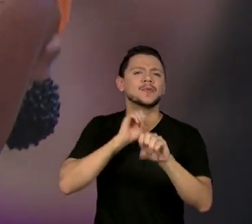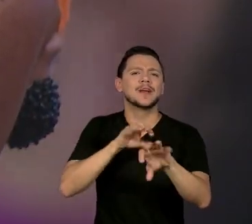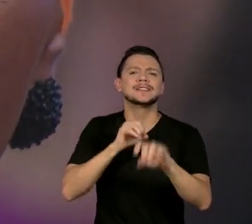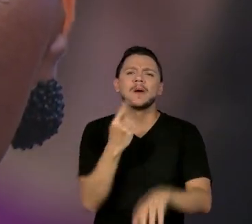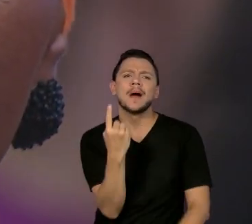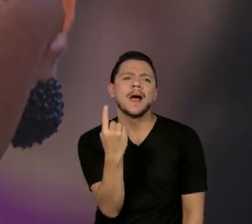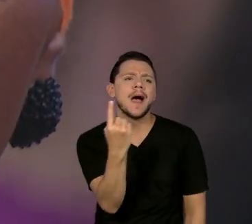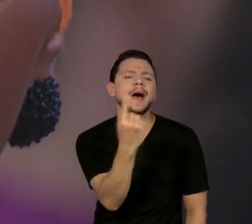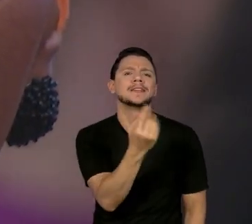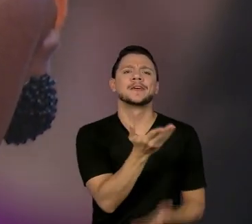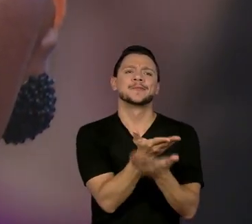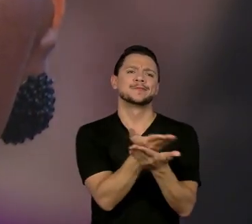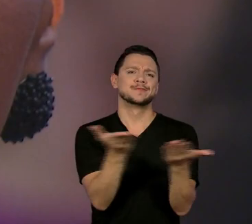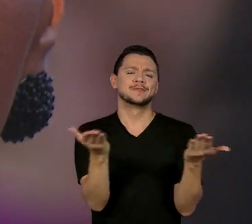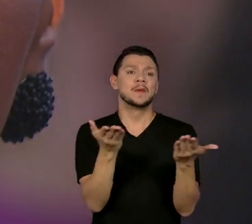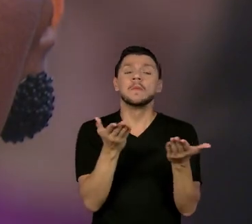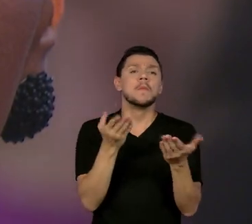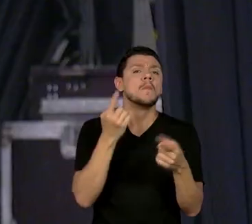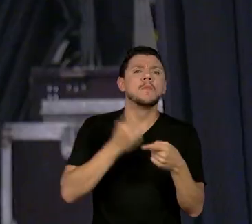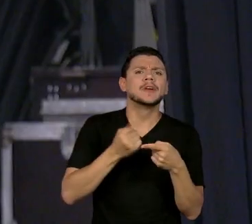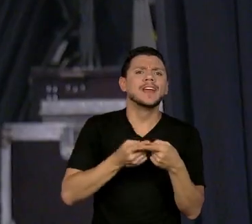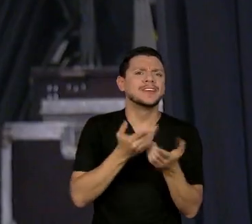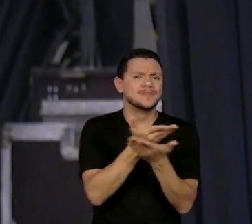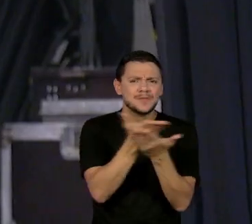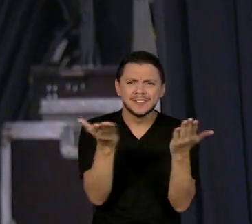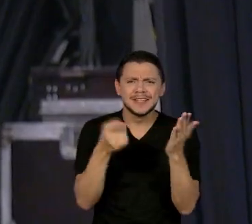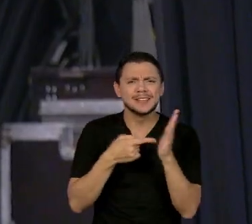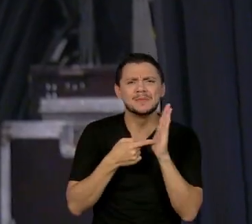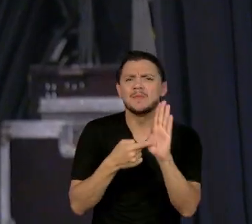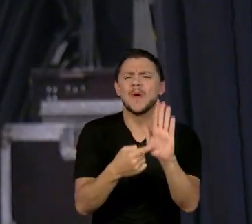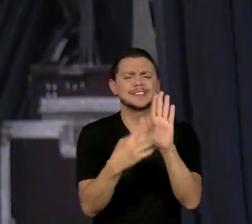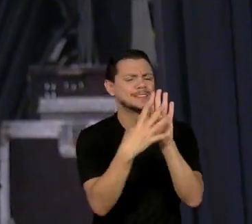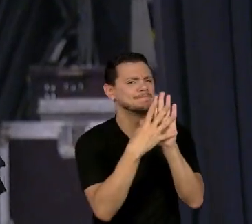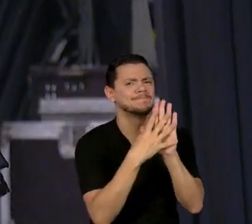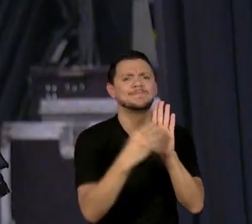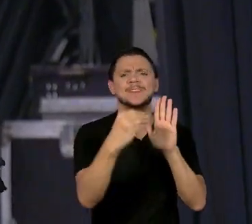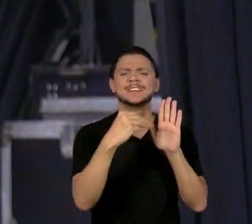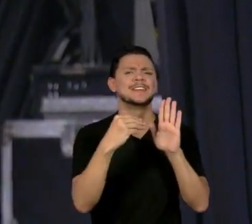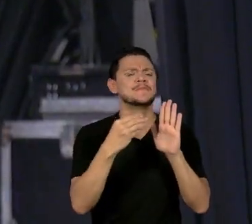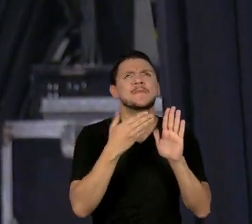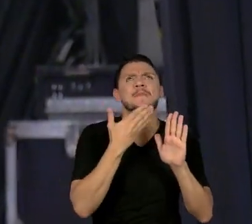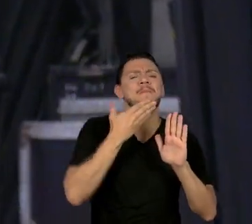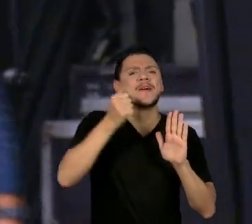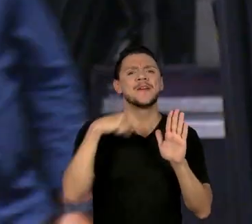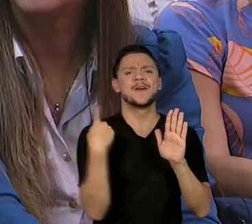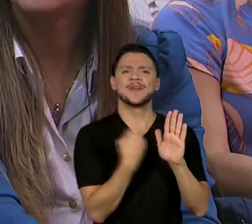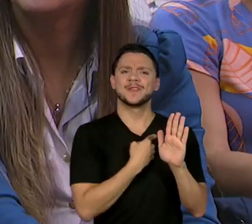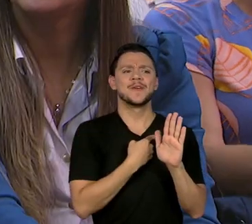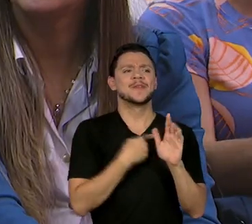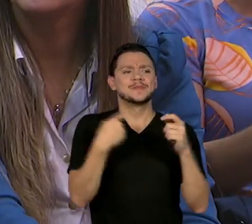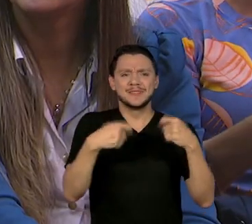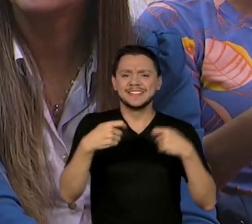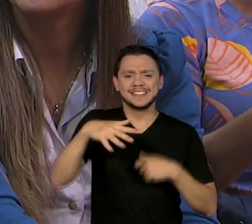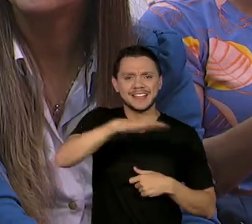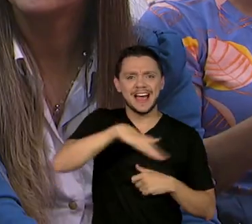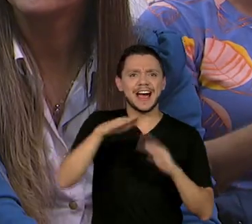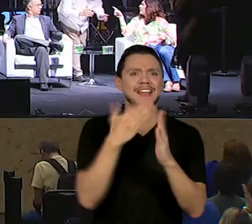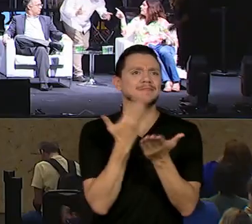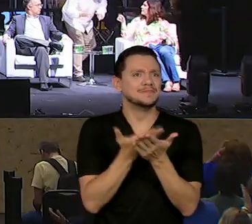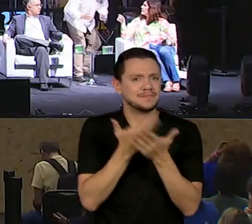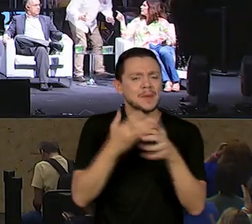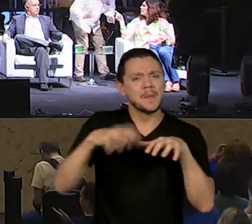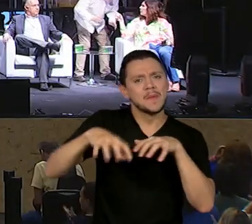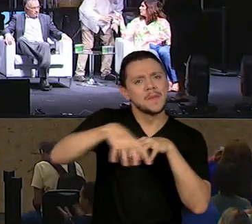porque vocês são o maior exemplo que a gente pode ter dentro da rede municipal de ensino.